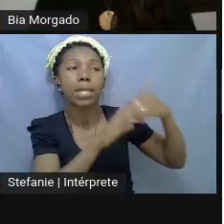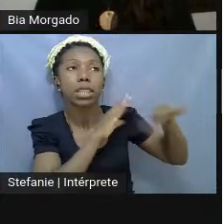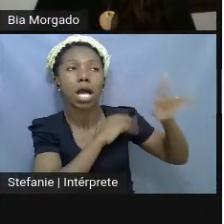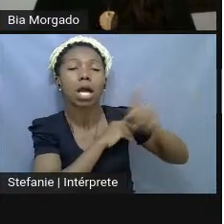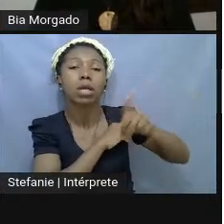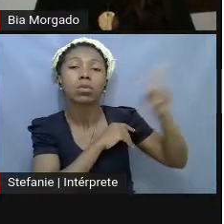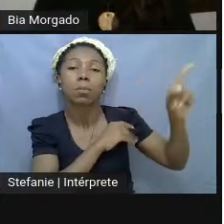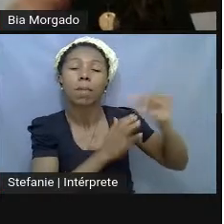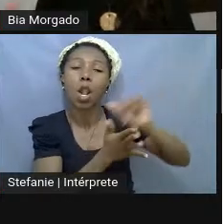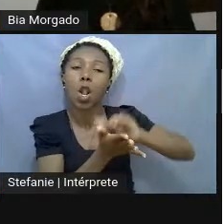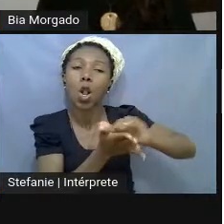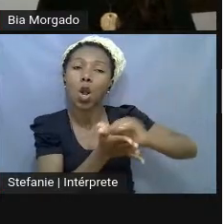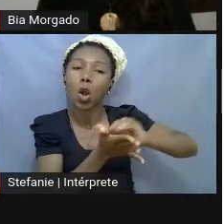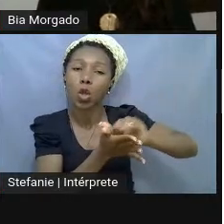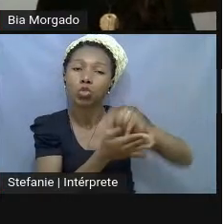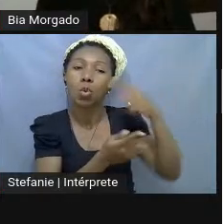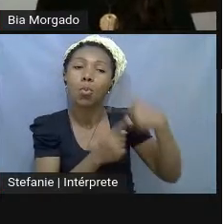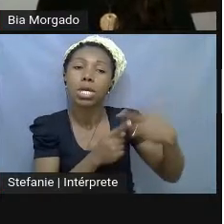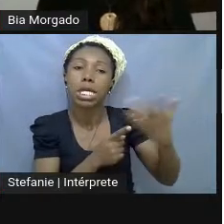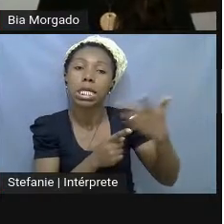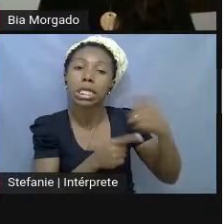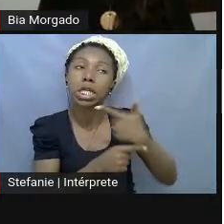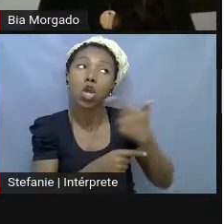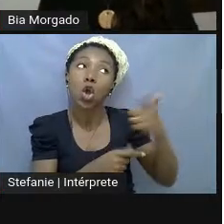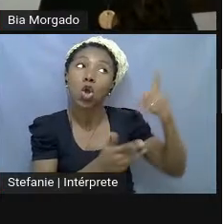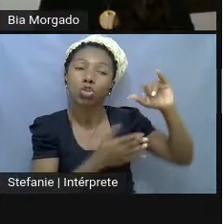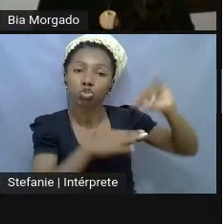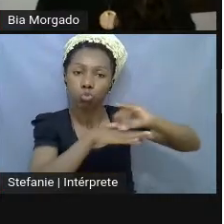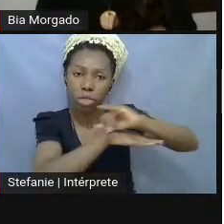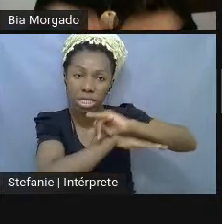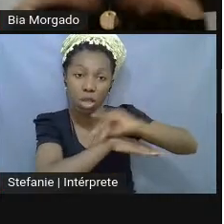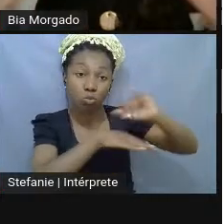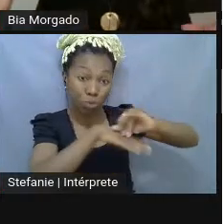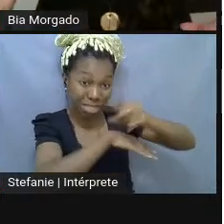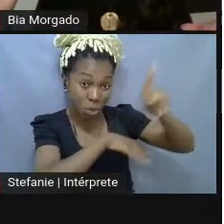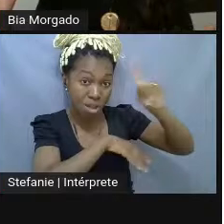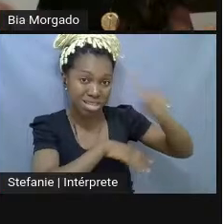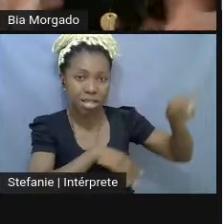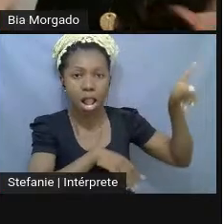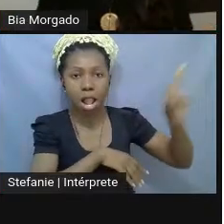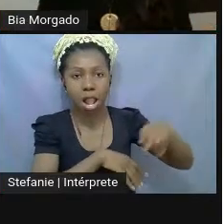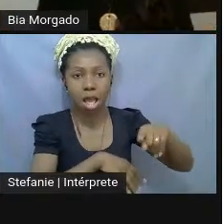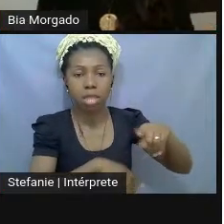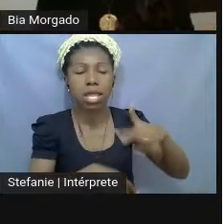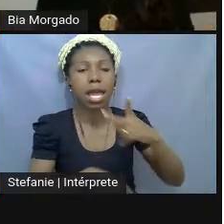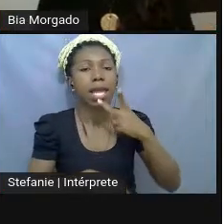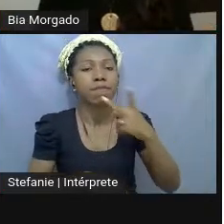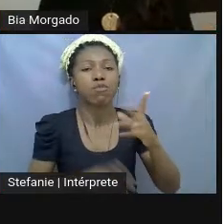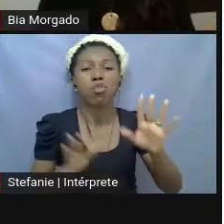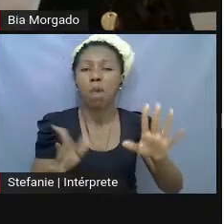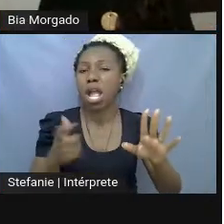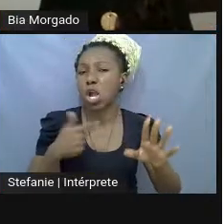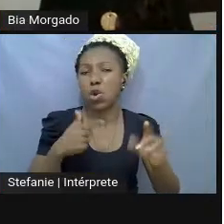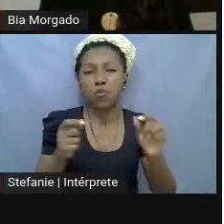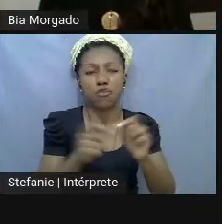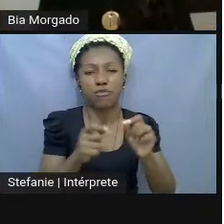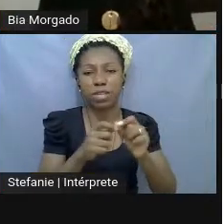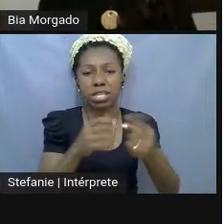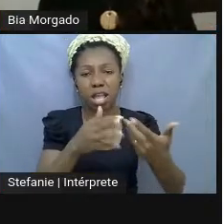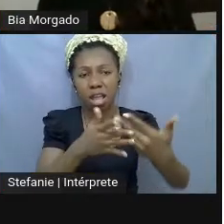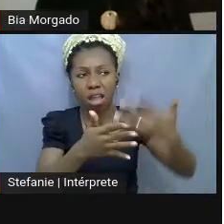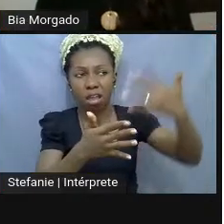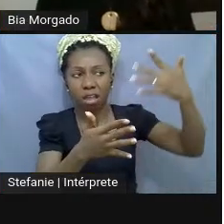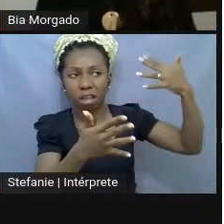com a intenção de aparecer numa outra exposição que não foi realizada, mas ele falou, não, eu não sou artista morto para fazer retrospectiva, eu vou criar algo novo,